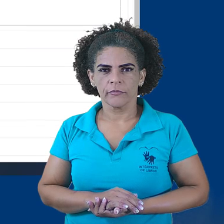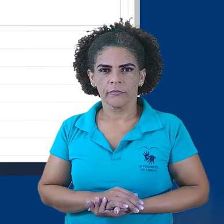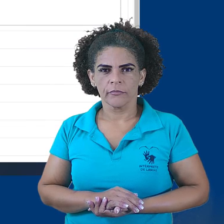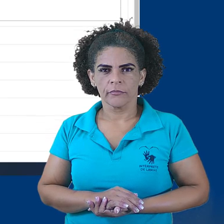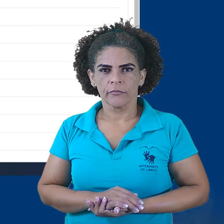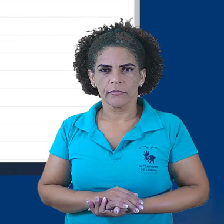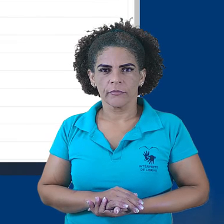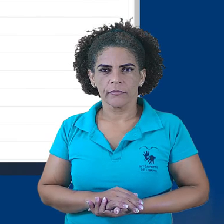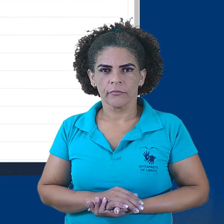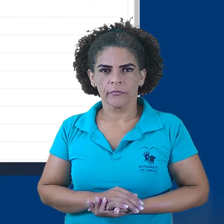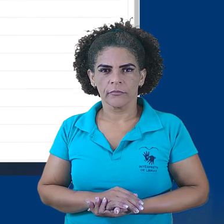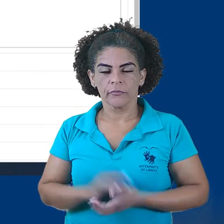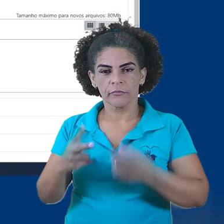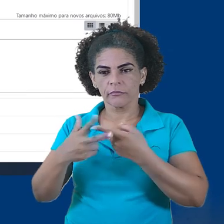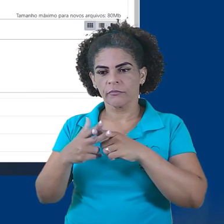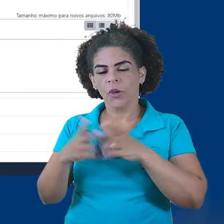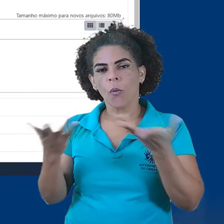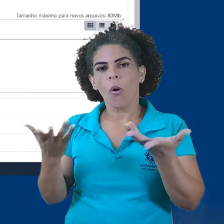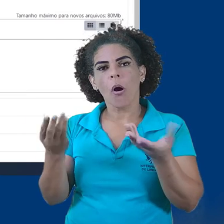Adicionamos uma imagem.